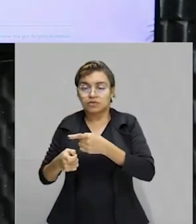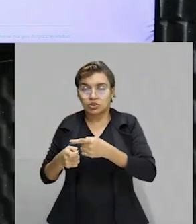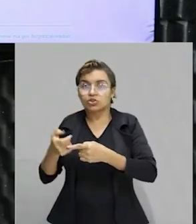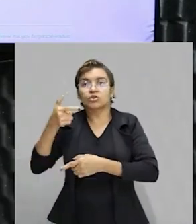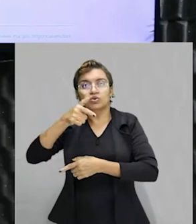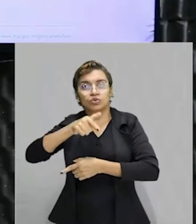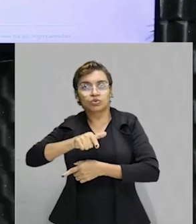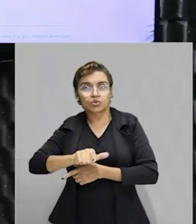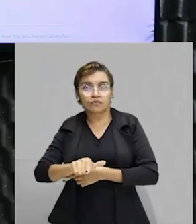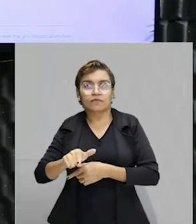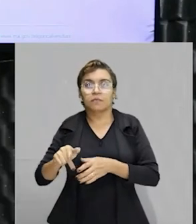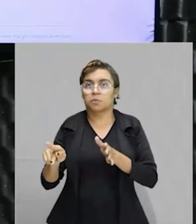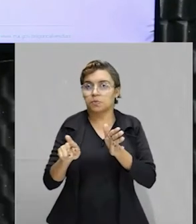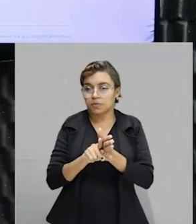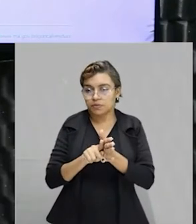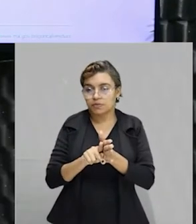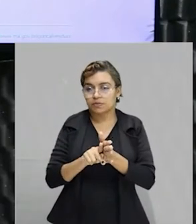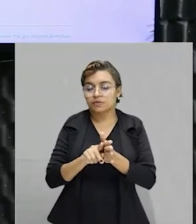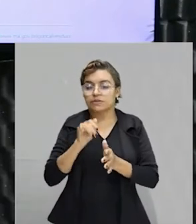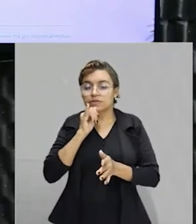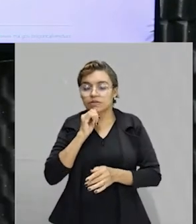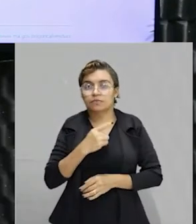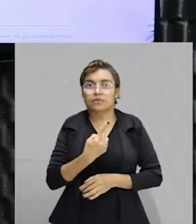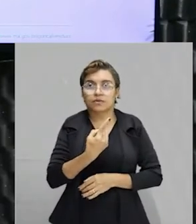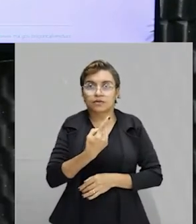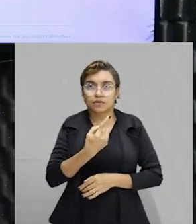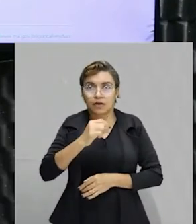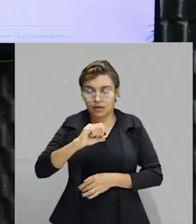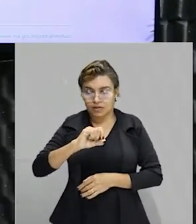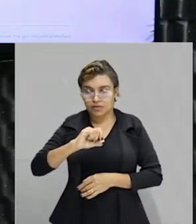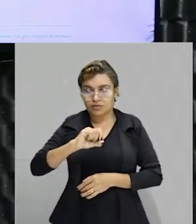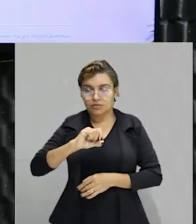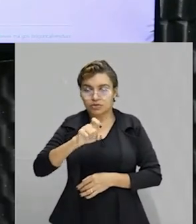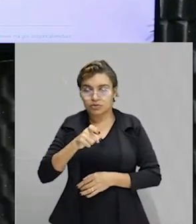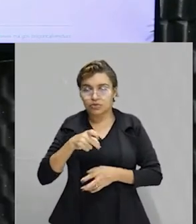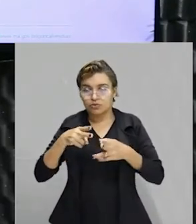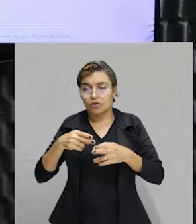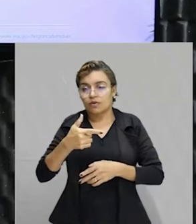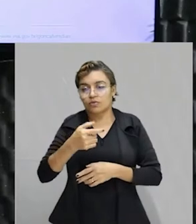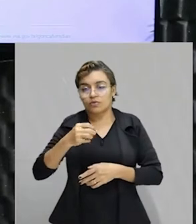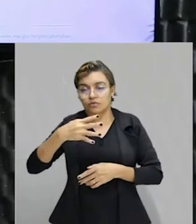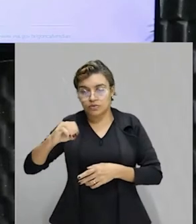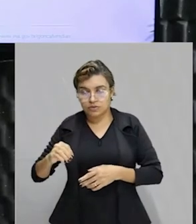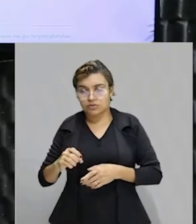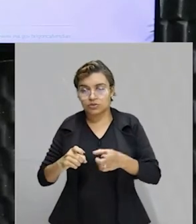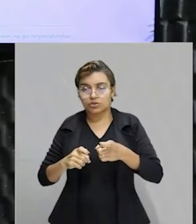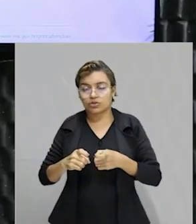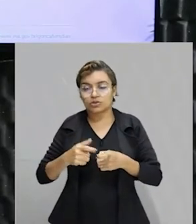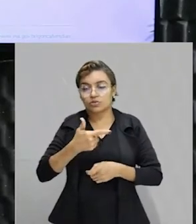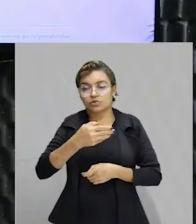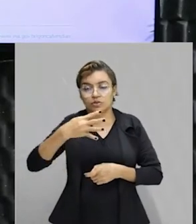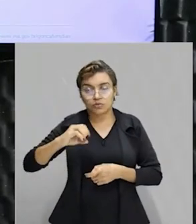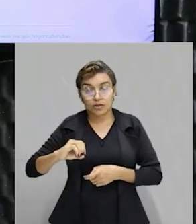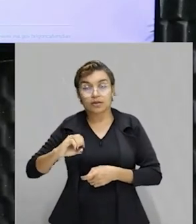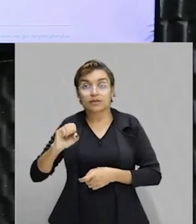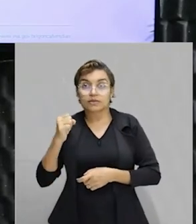Novamente, a propriedade, tá? Multiplicação em x 10x igual a 2 e 400 logo o x vai ser 240 segundos. Como ele